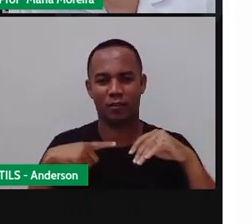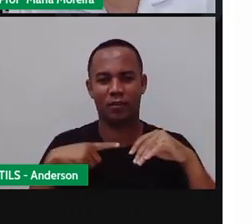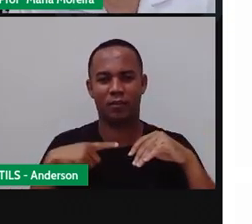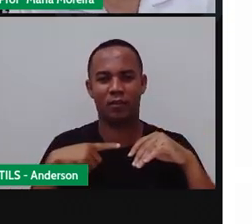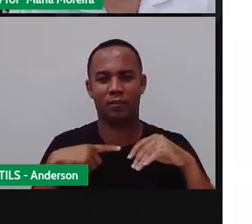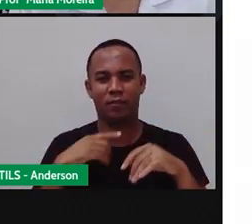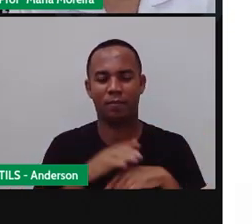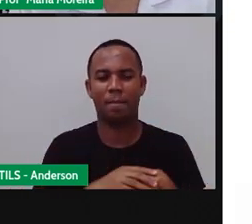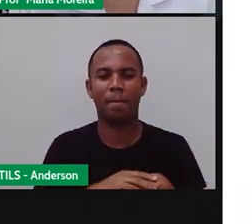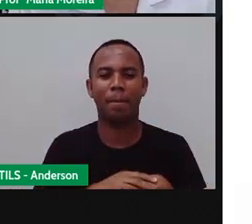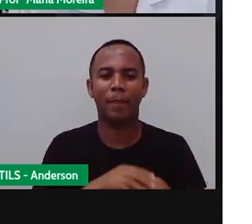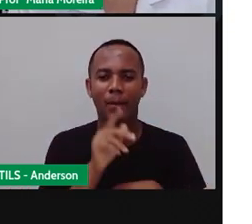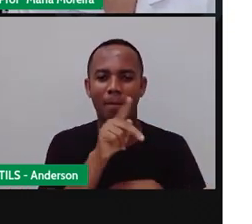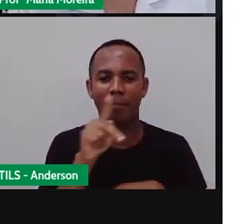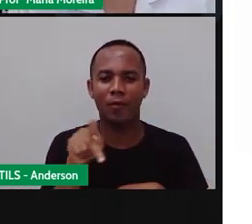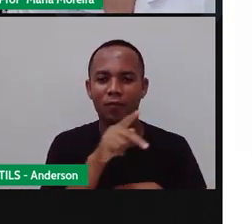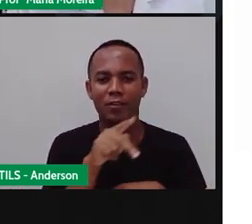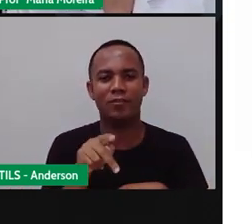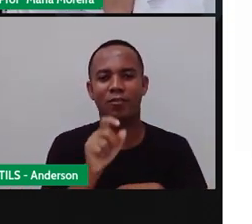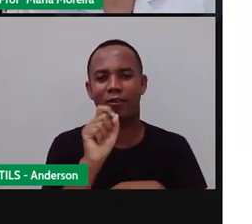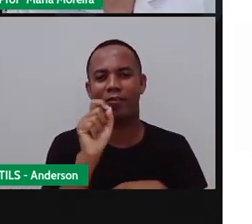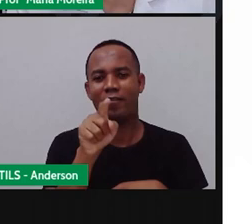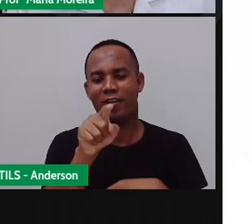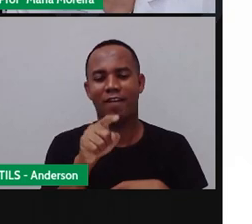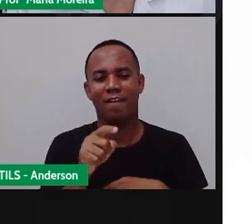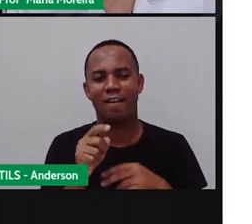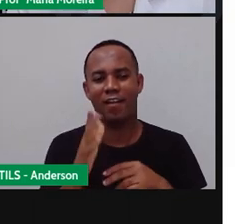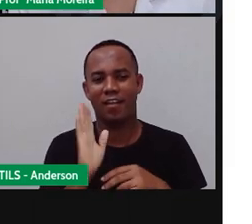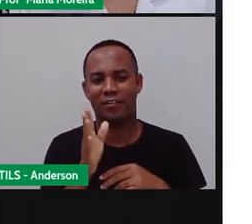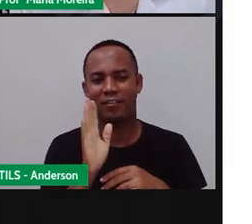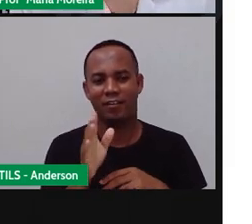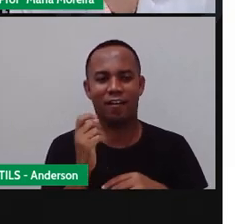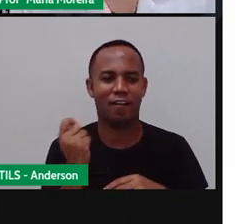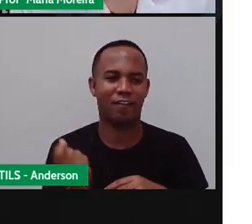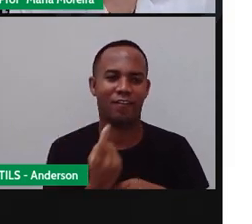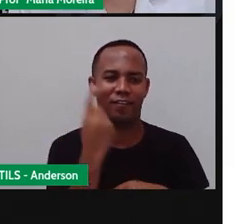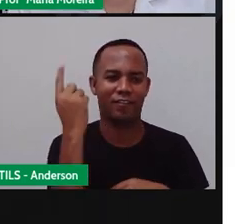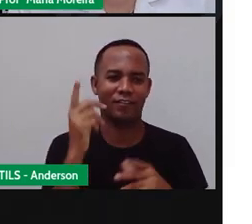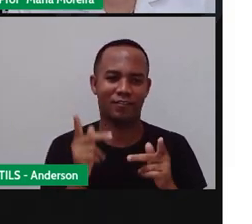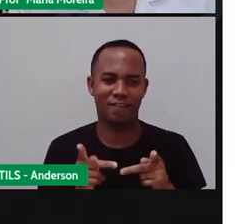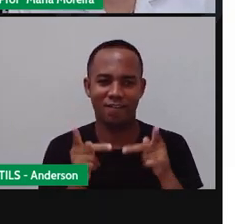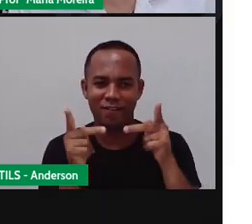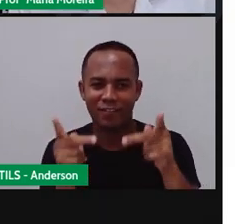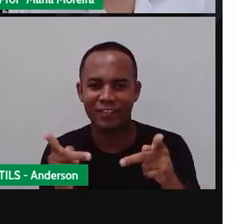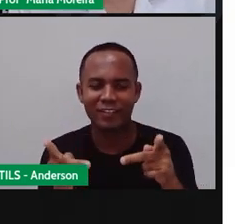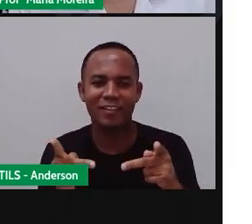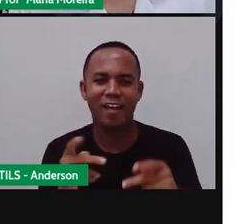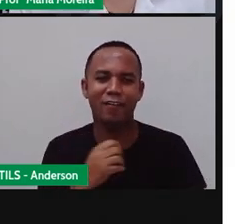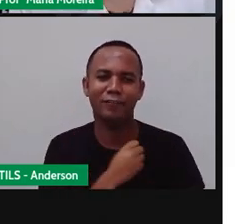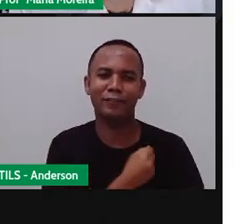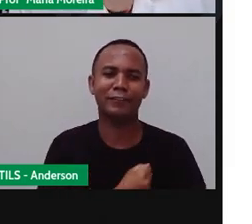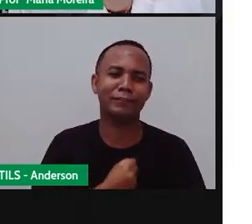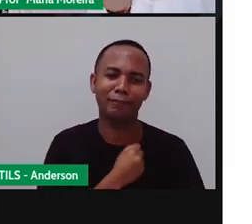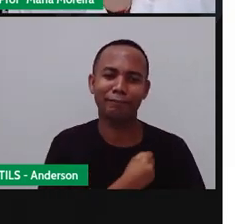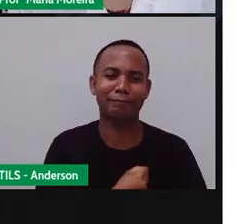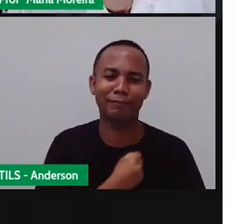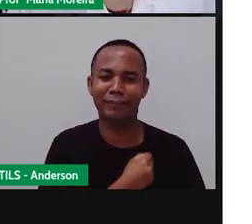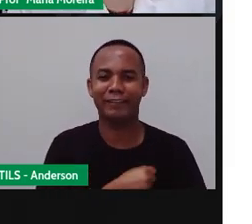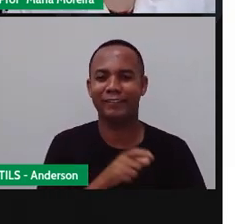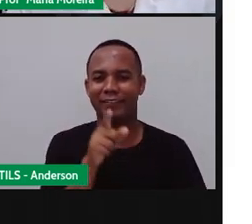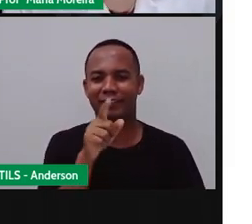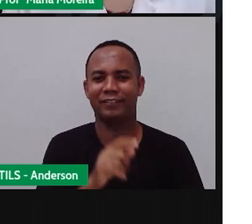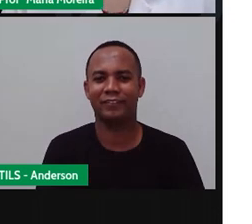A Pró colocou essa foto de gramado aqui, porque Anderson já foi lá, tá? Só para ele sentir saudade, pra gente poder abusar ele.